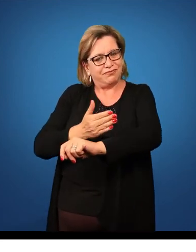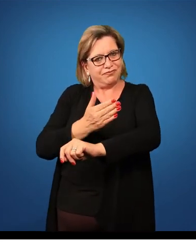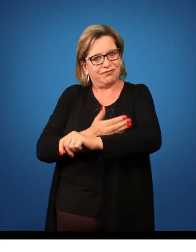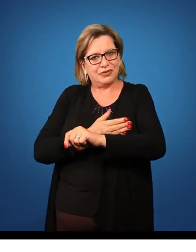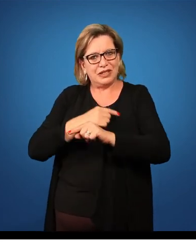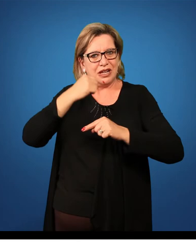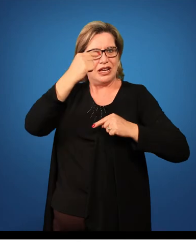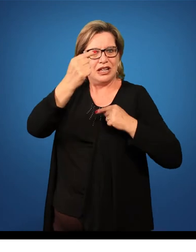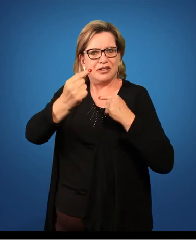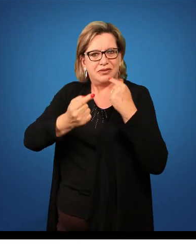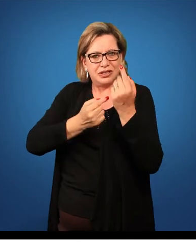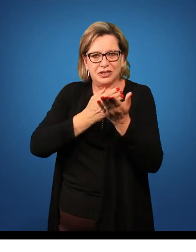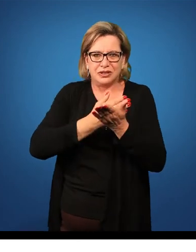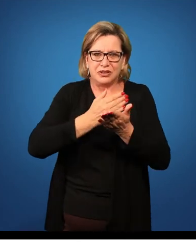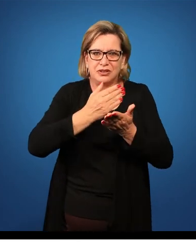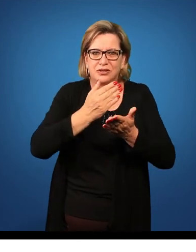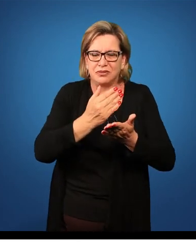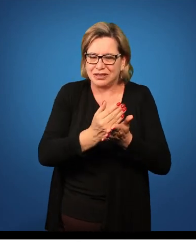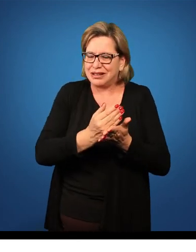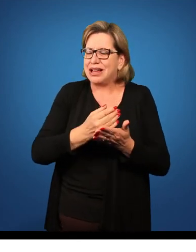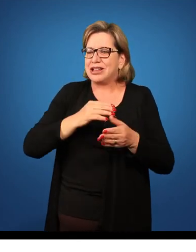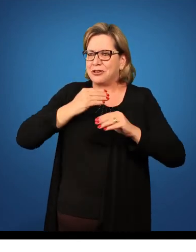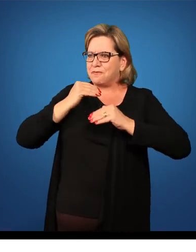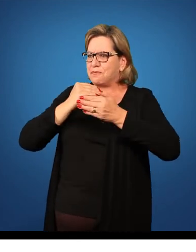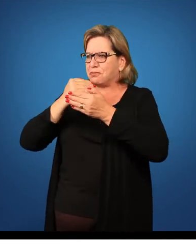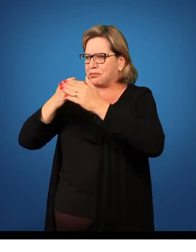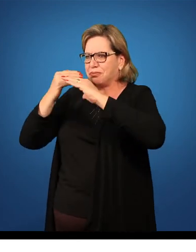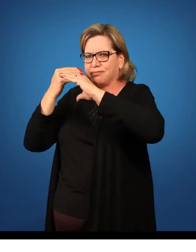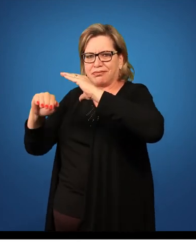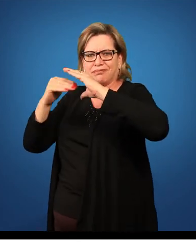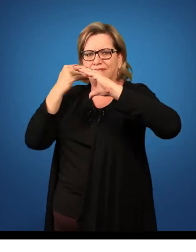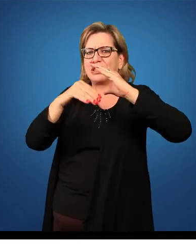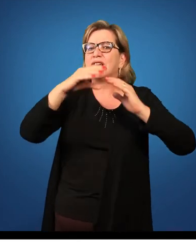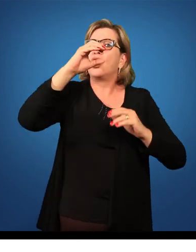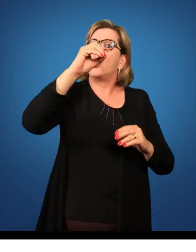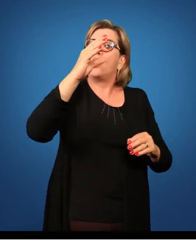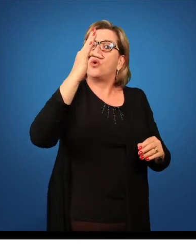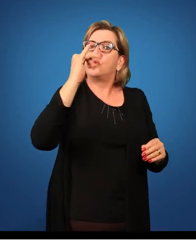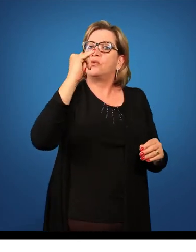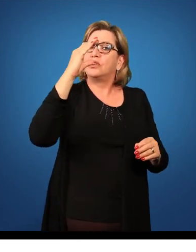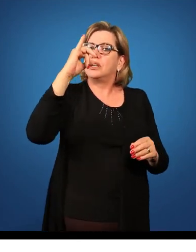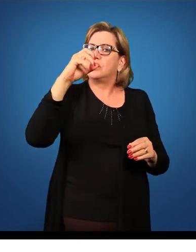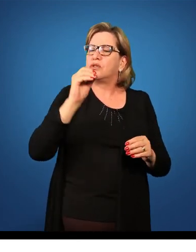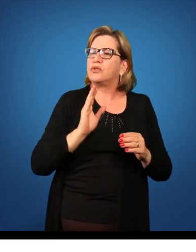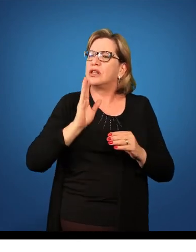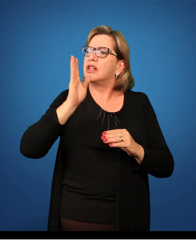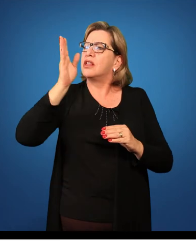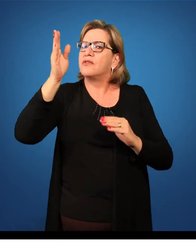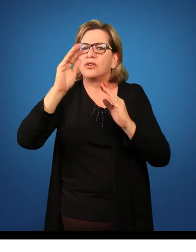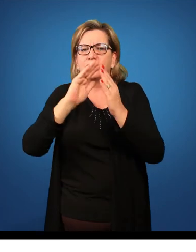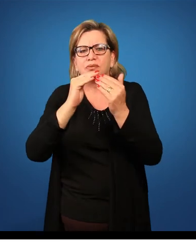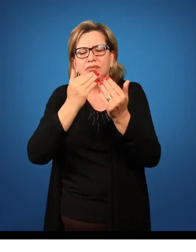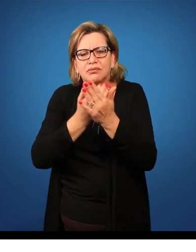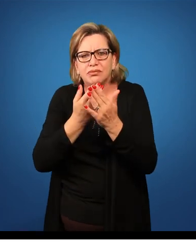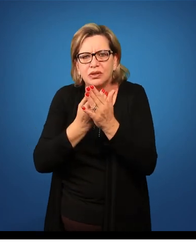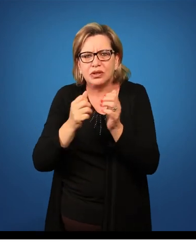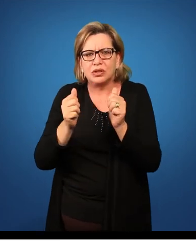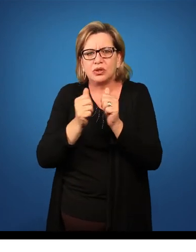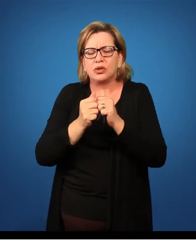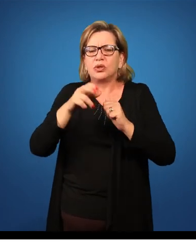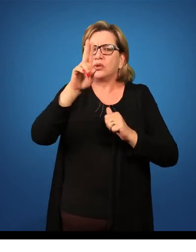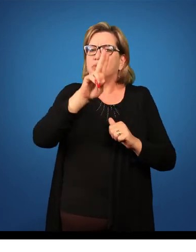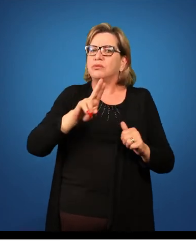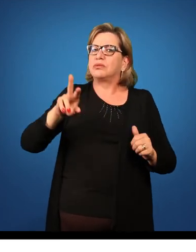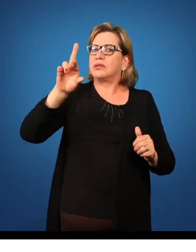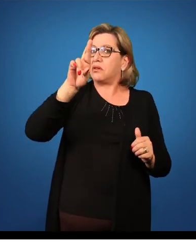nós oficializarmos o estágio através de ofícios, e vocês vão comparecer no colégio, sempre munidos do R.A.